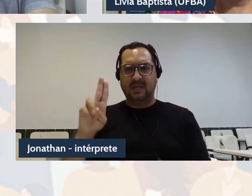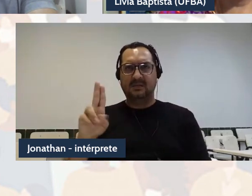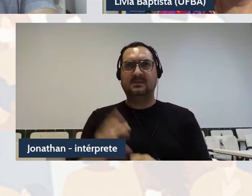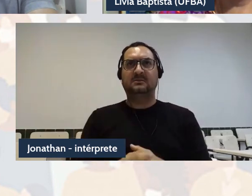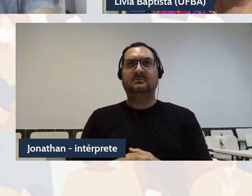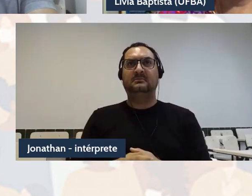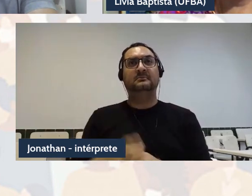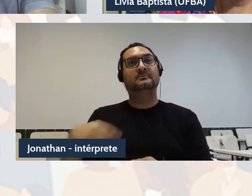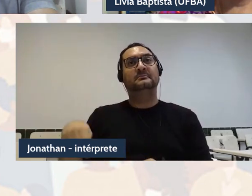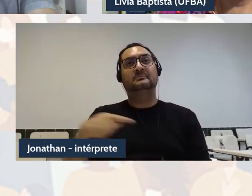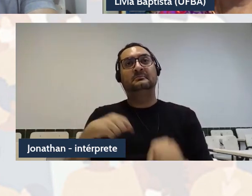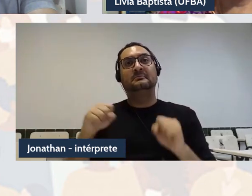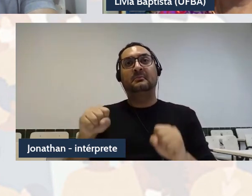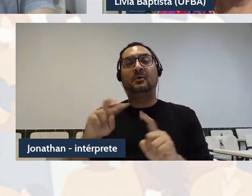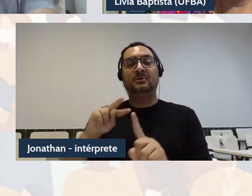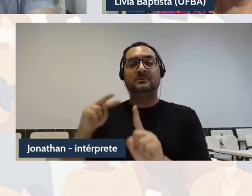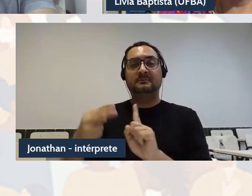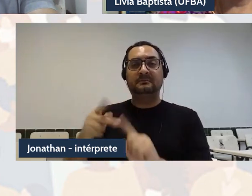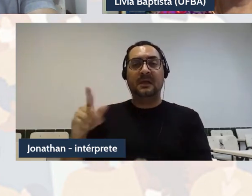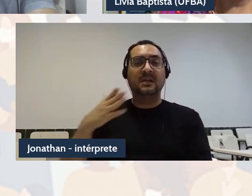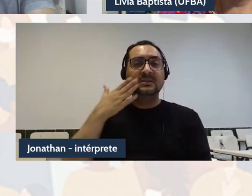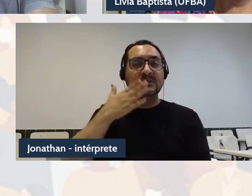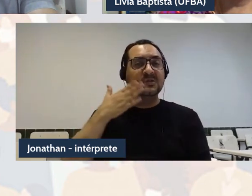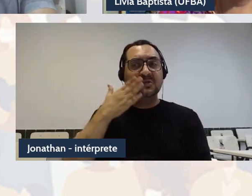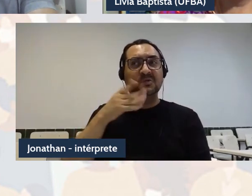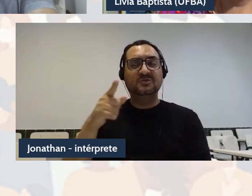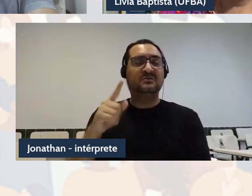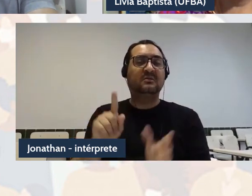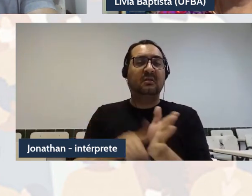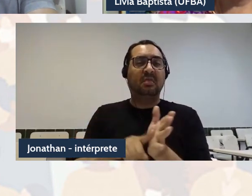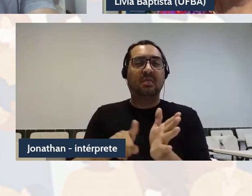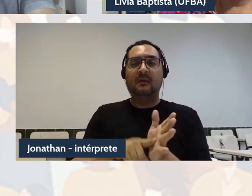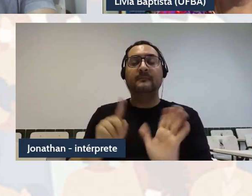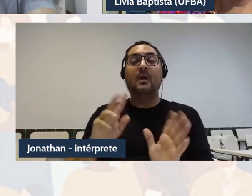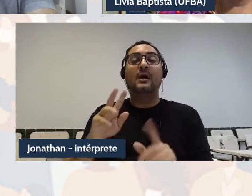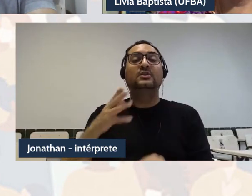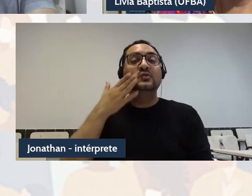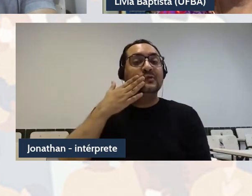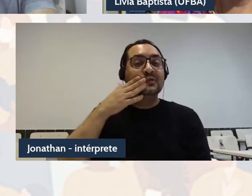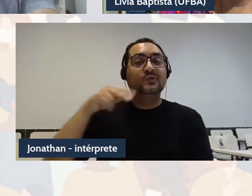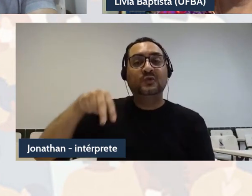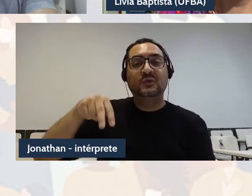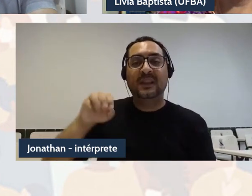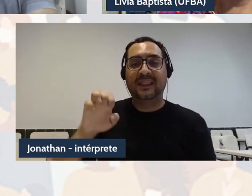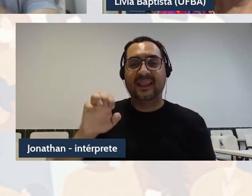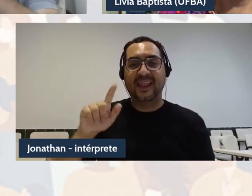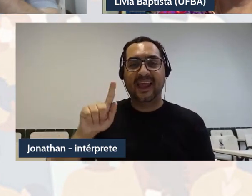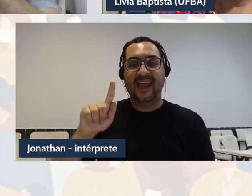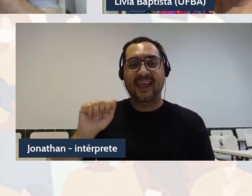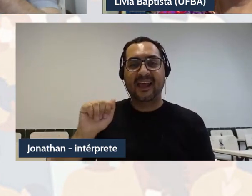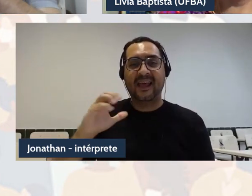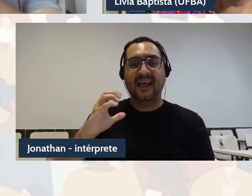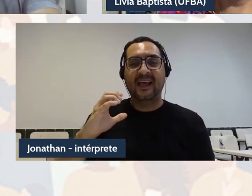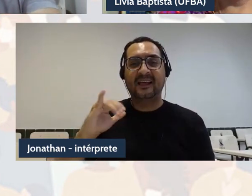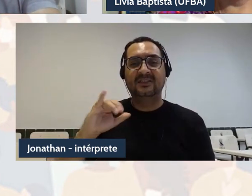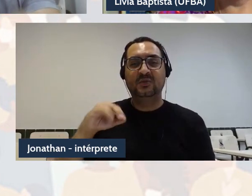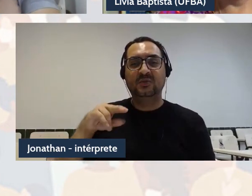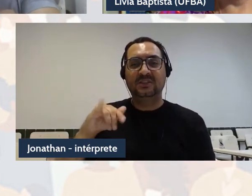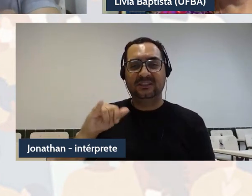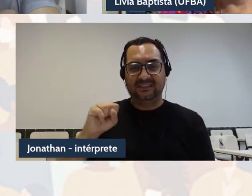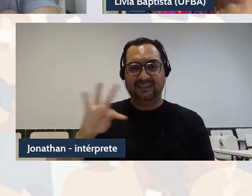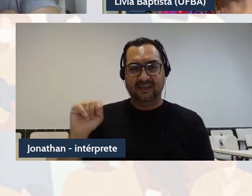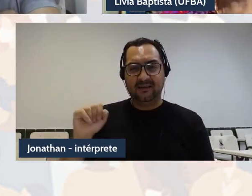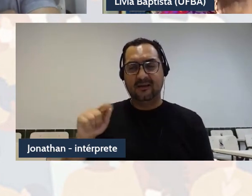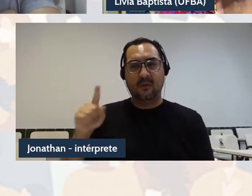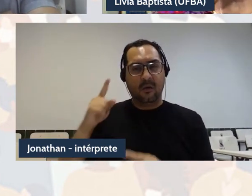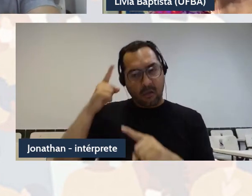lado, amparar discursos negacionistas, será que a gente não pode desamparar o que a gente